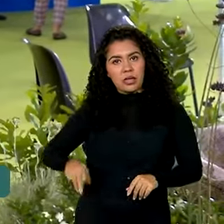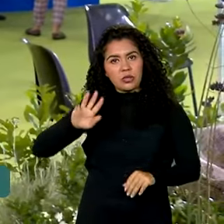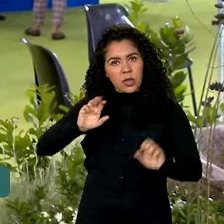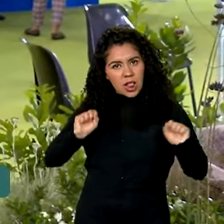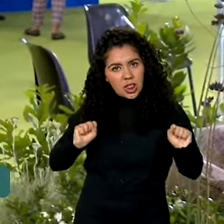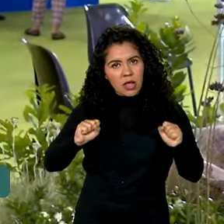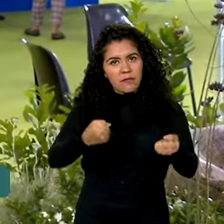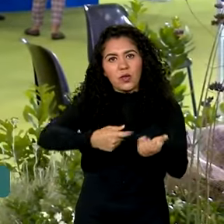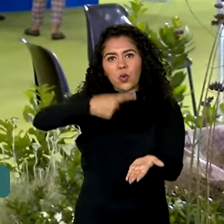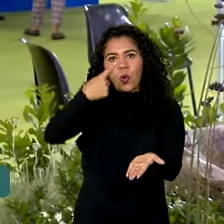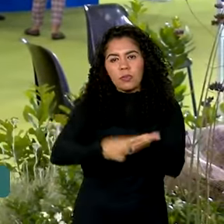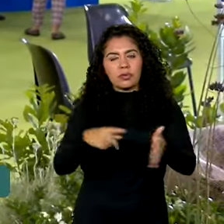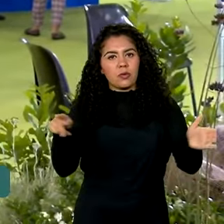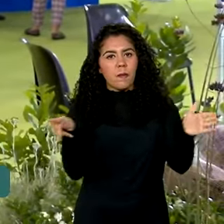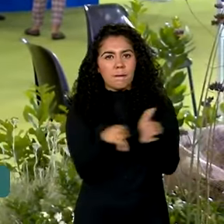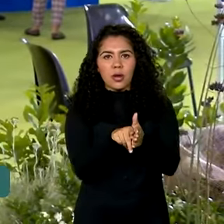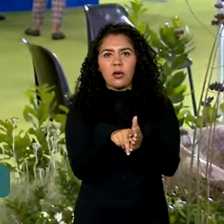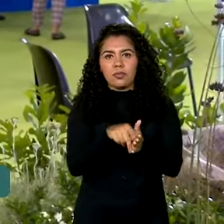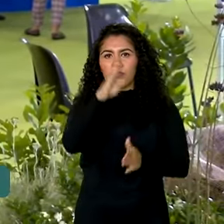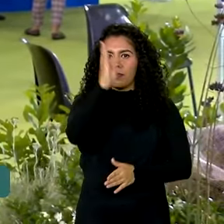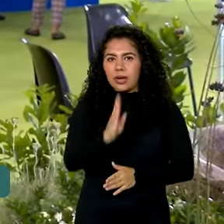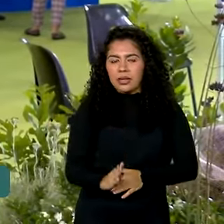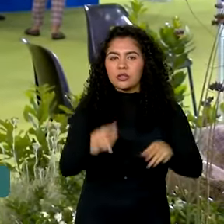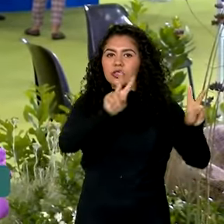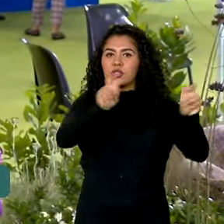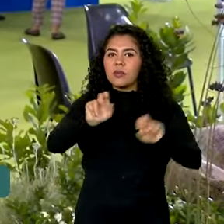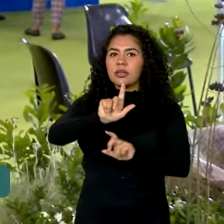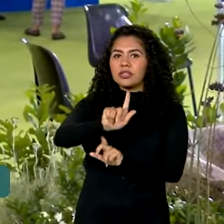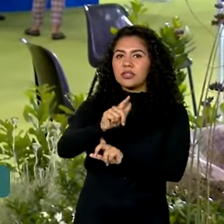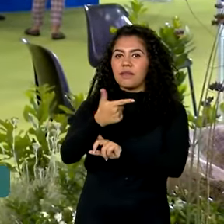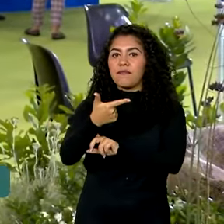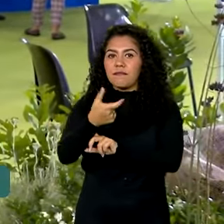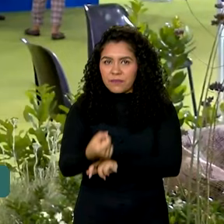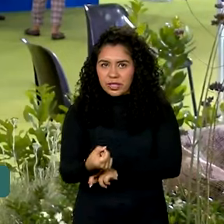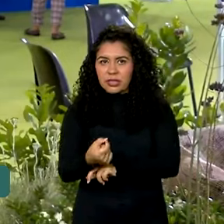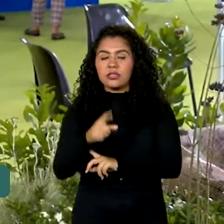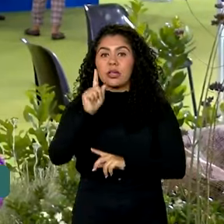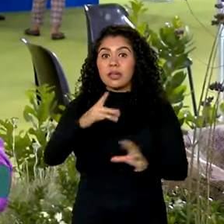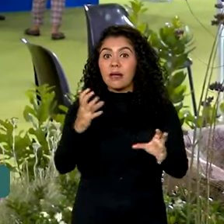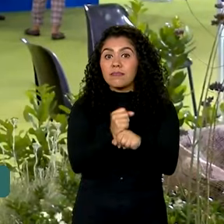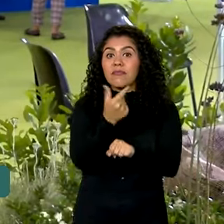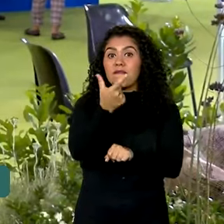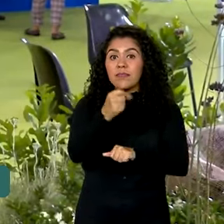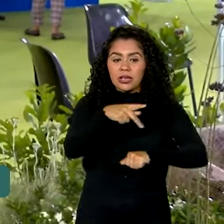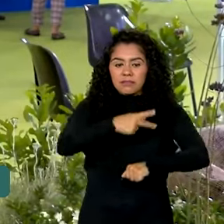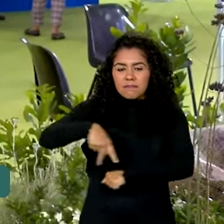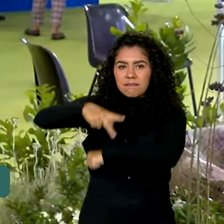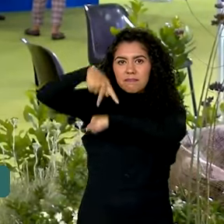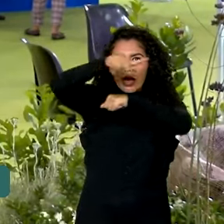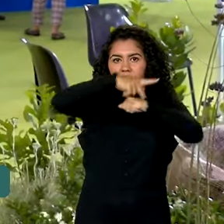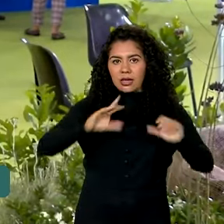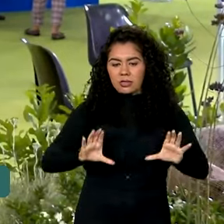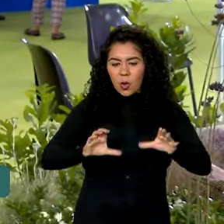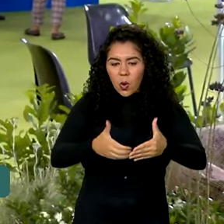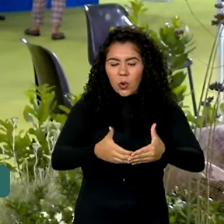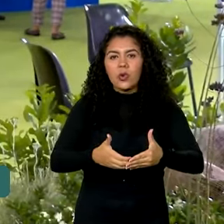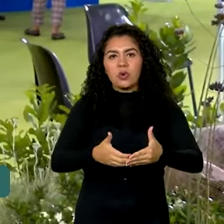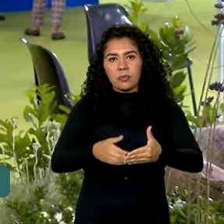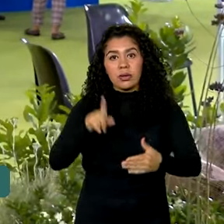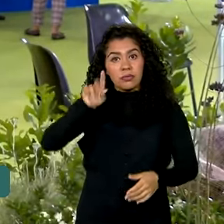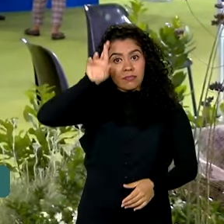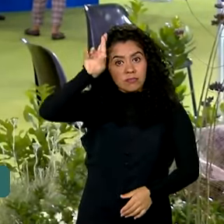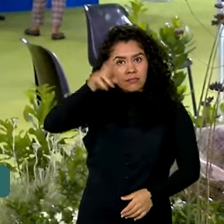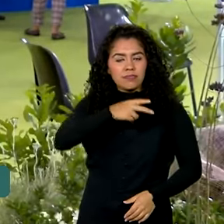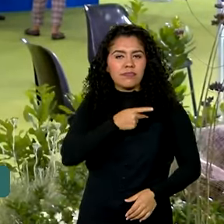agenda do Brasil no G20, que é o grupo das 20 maiores economias do mundo, que o Brasil ocupa por esse ano a presidência